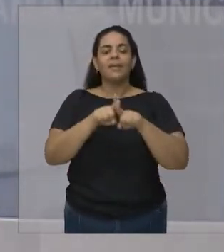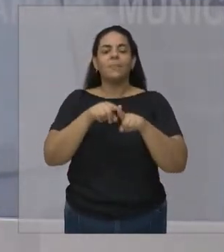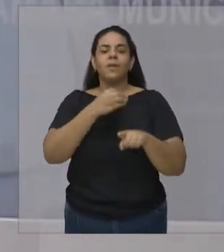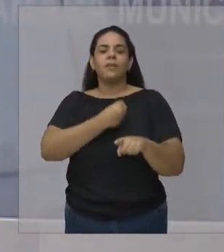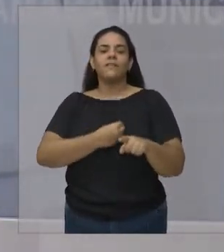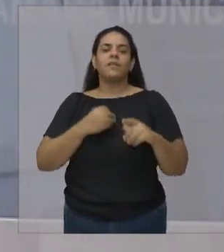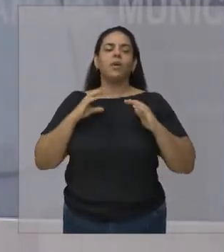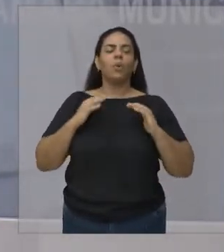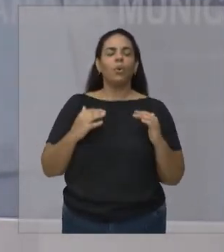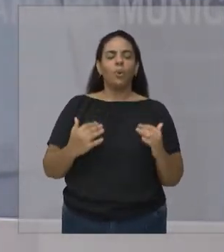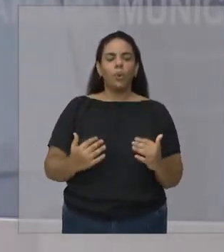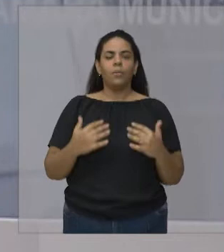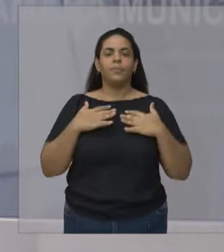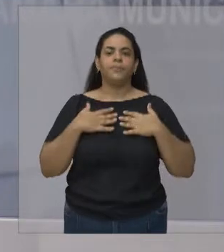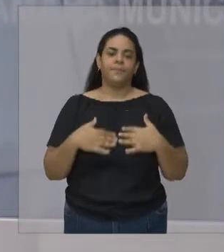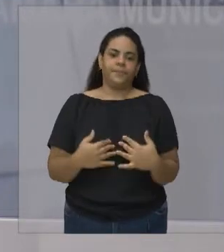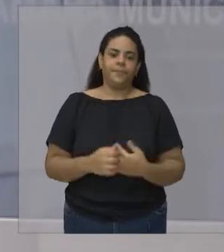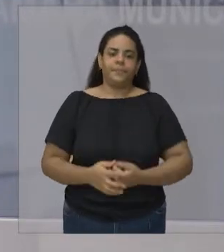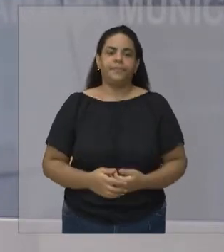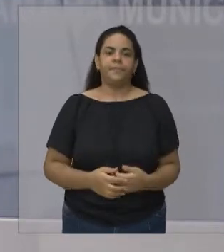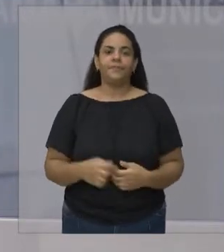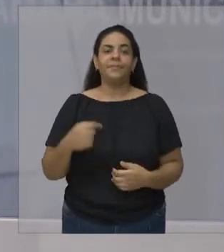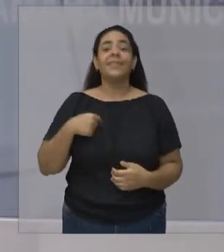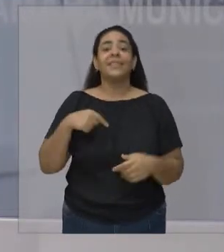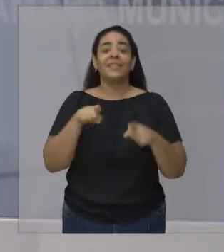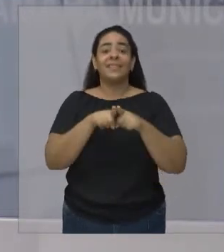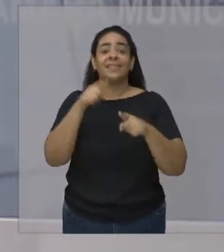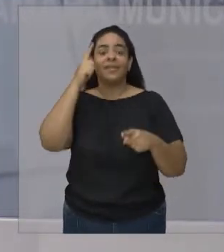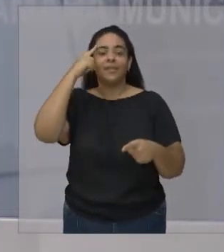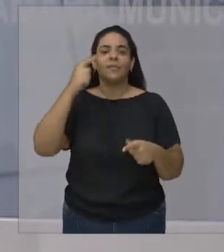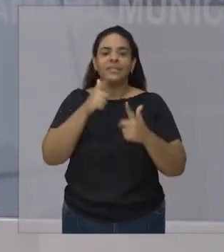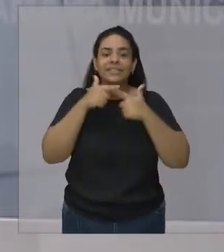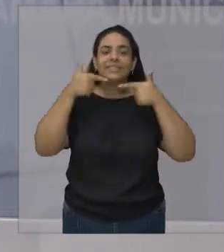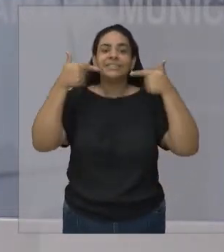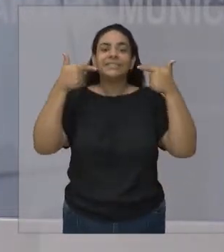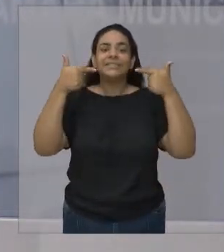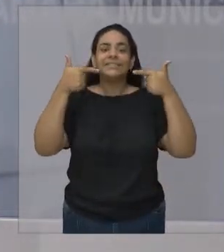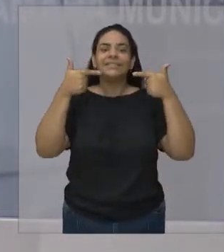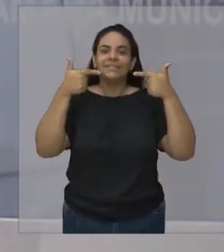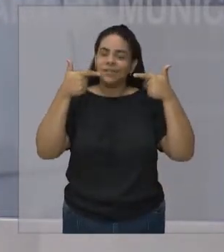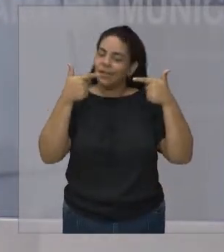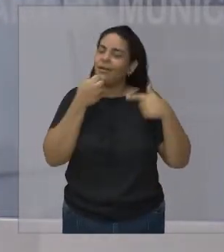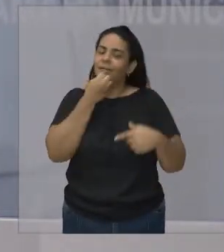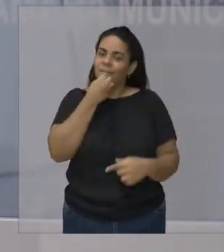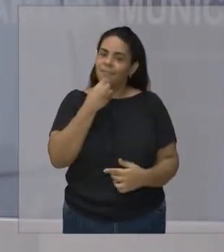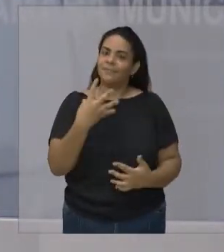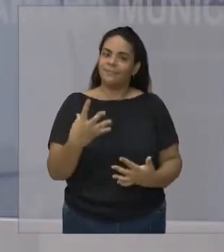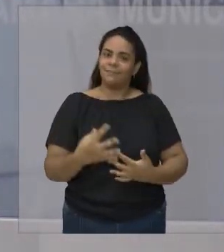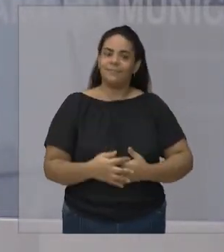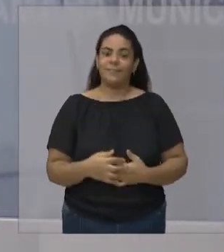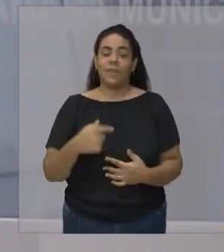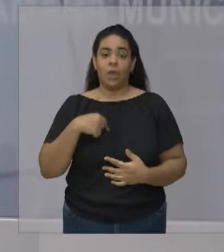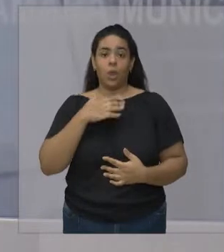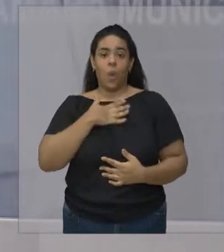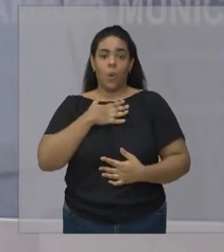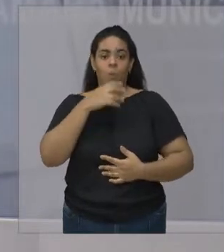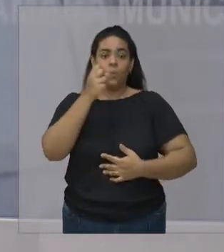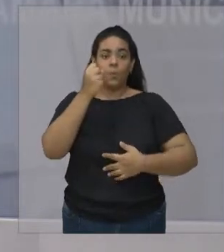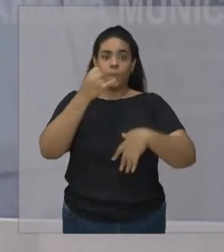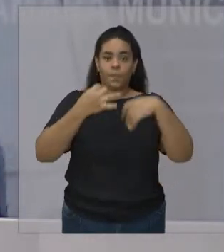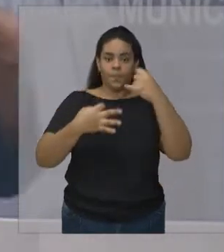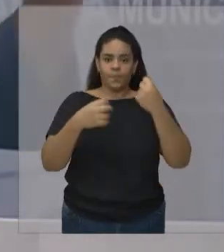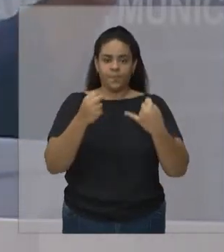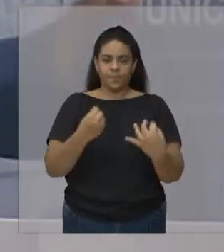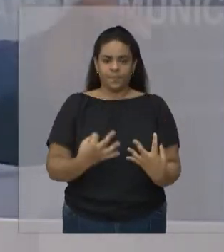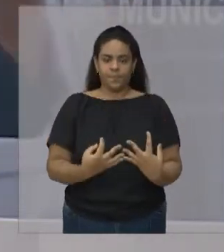muito mais leve Eu sempre acreditei na força do sorriso Eu gosto muito de falar dessa mensagem Inclusive eu recentemente lancei uma marca